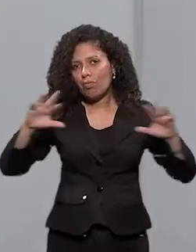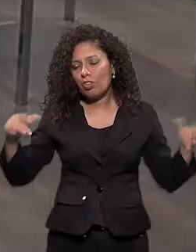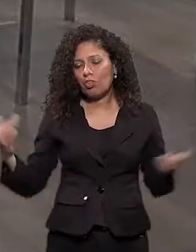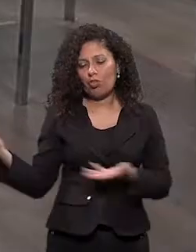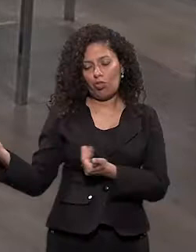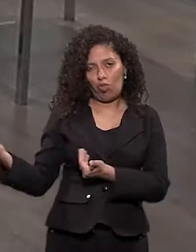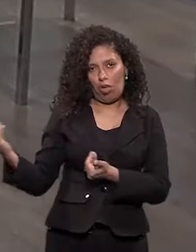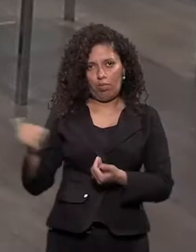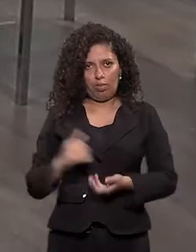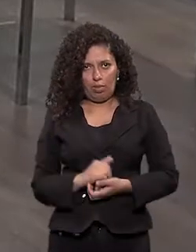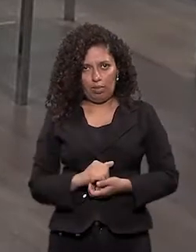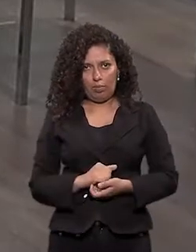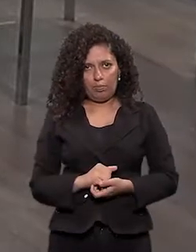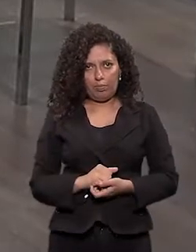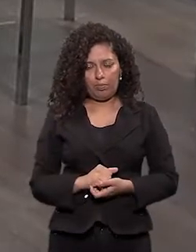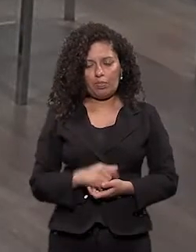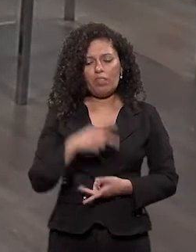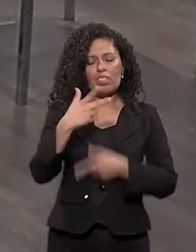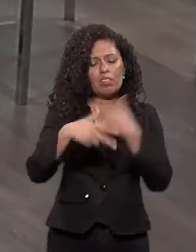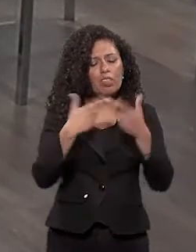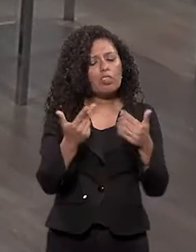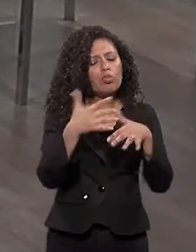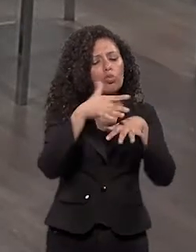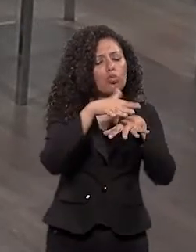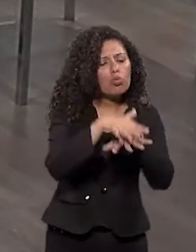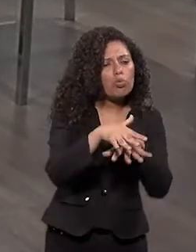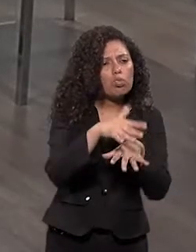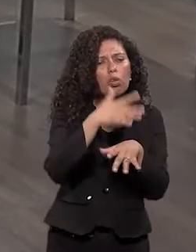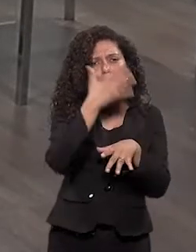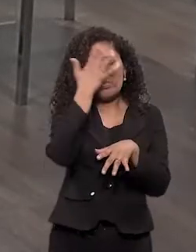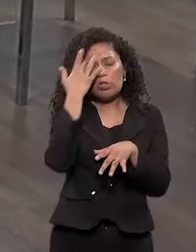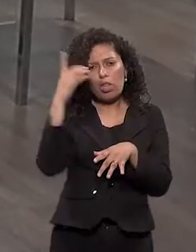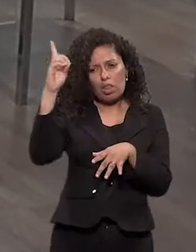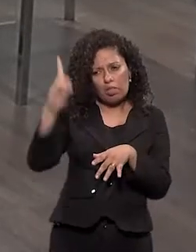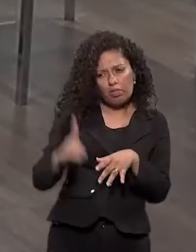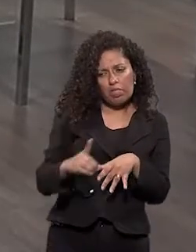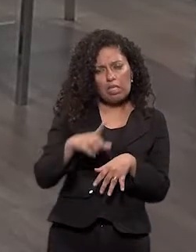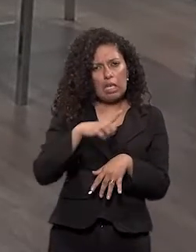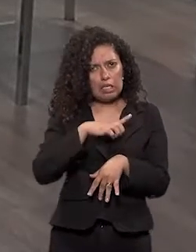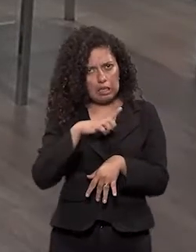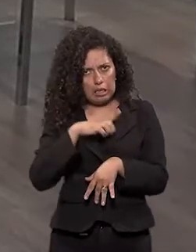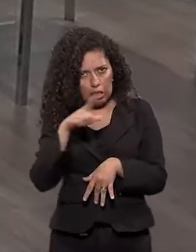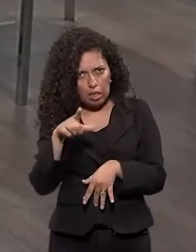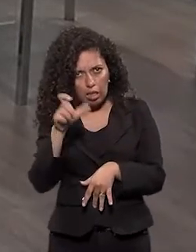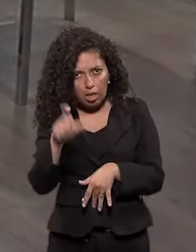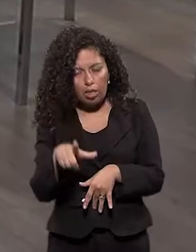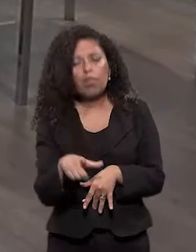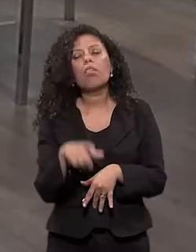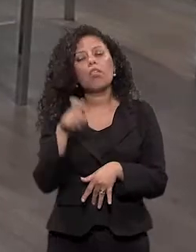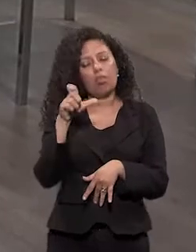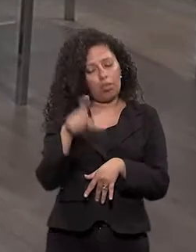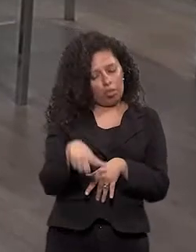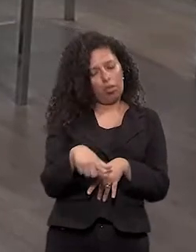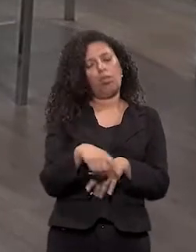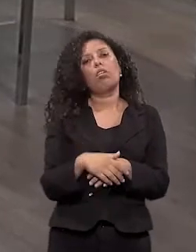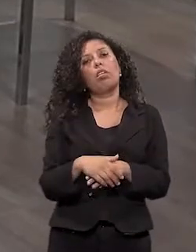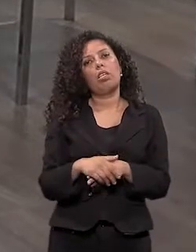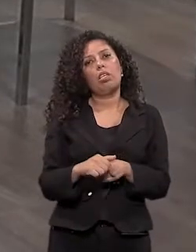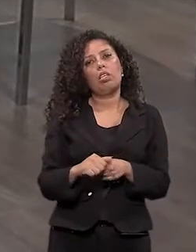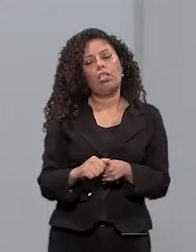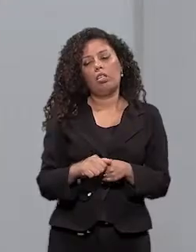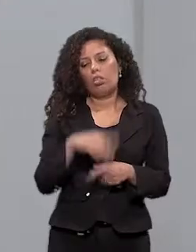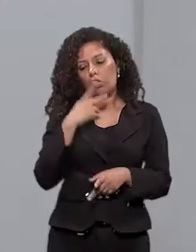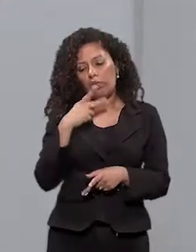falando de inclusão de crianças com deficiência, transtornos globais... Exatamente. Não